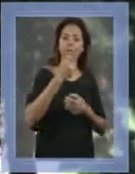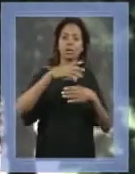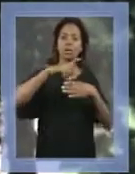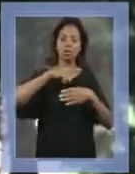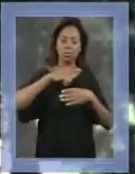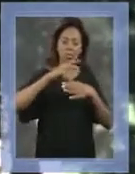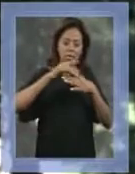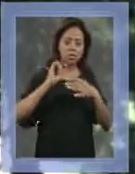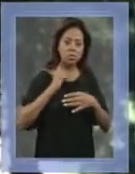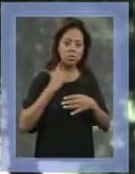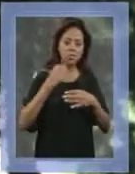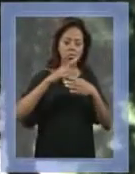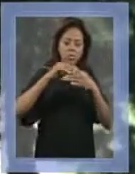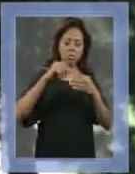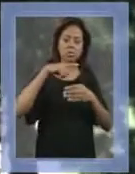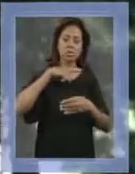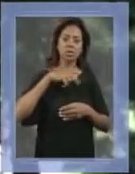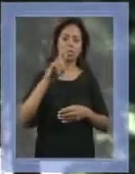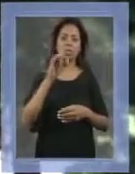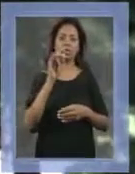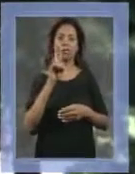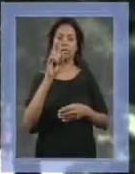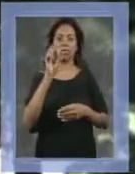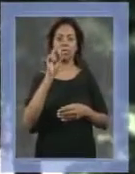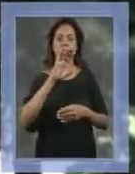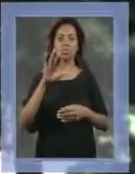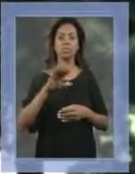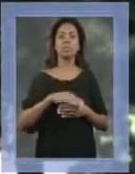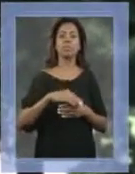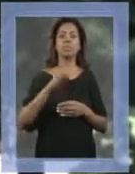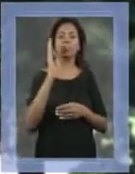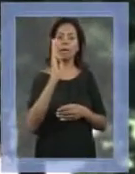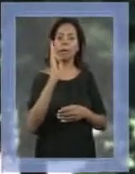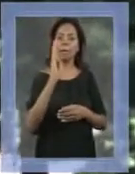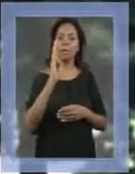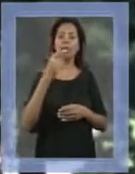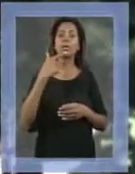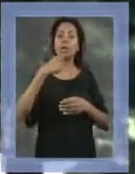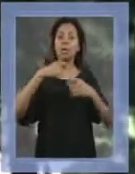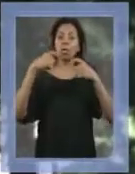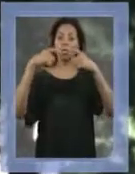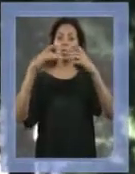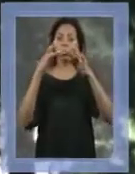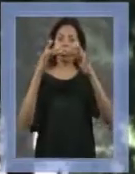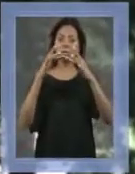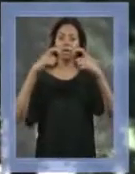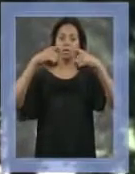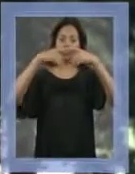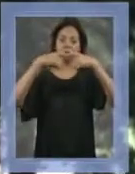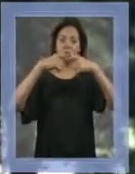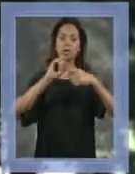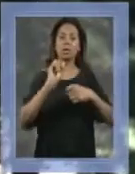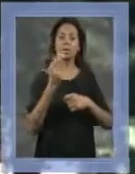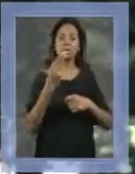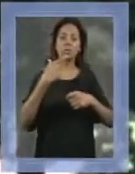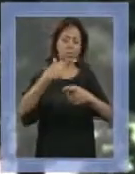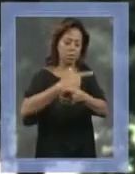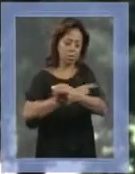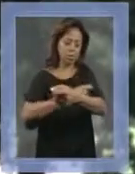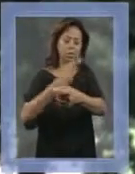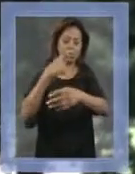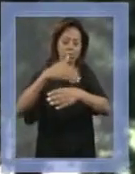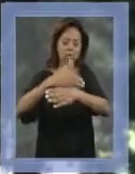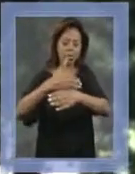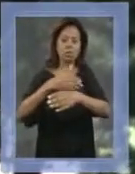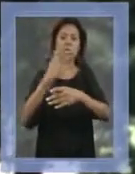contaminado ou uma água contaminada. A hepatite B predomina transmissão sexual, mas também é parenteral pelo